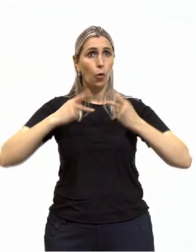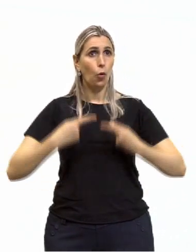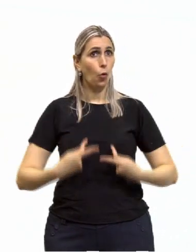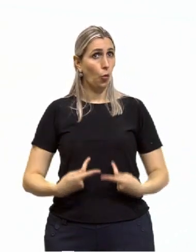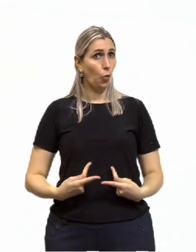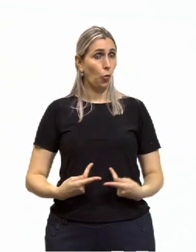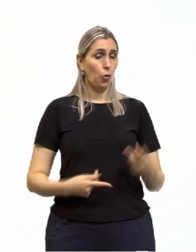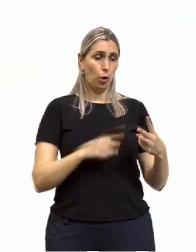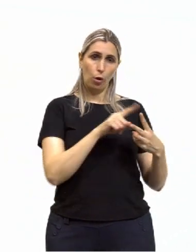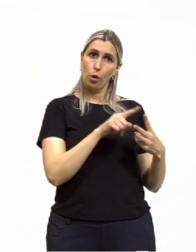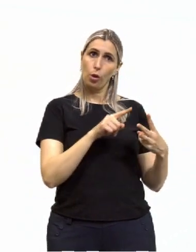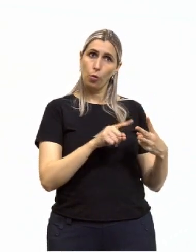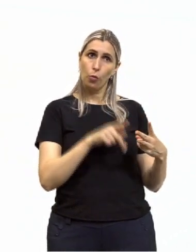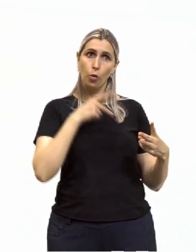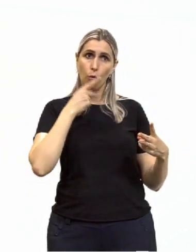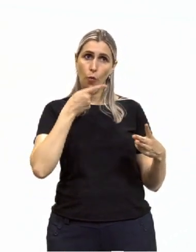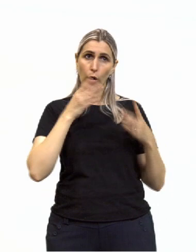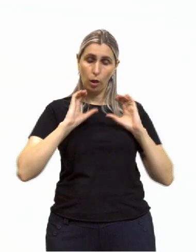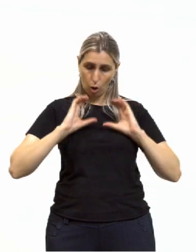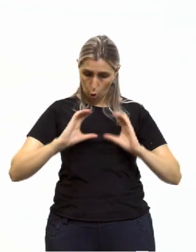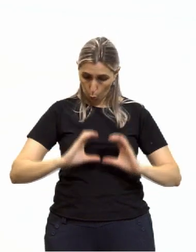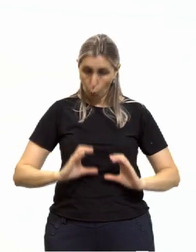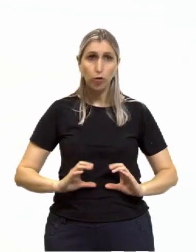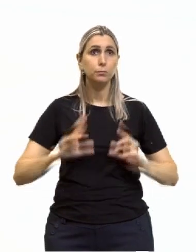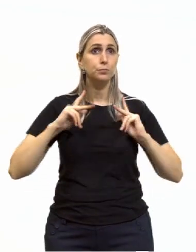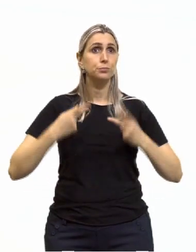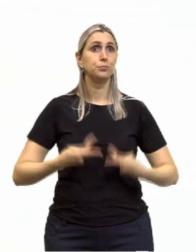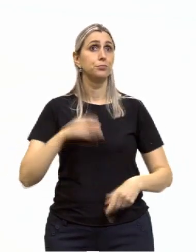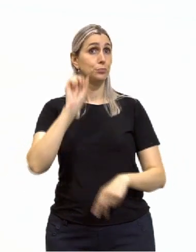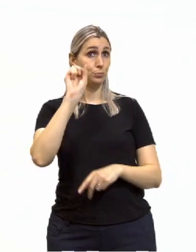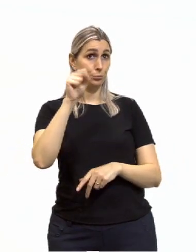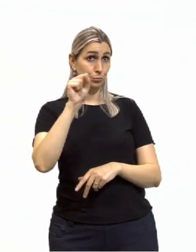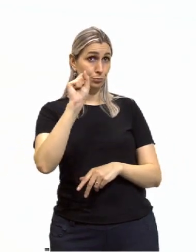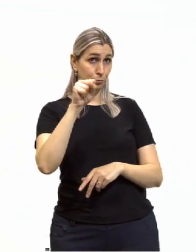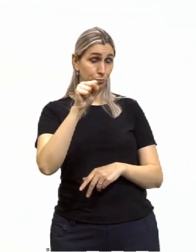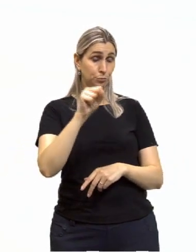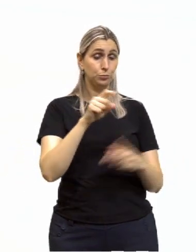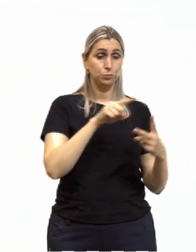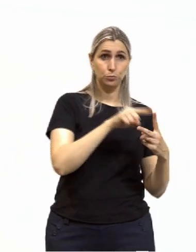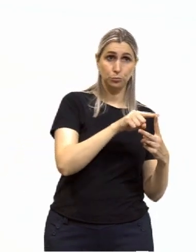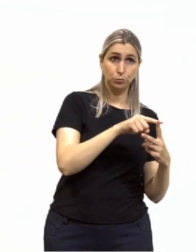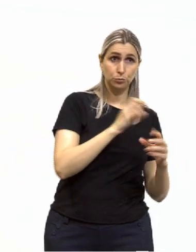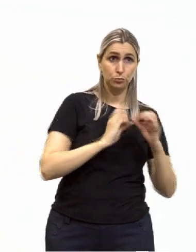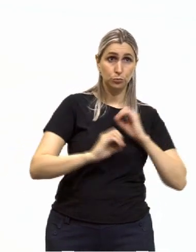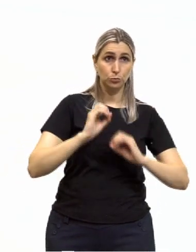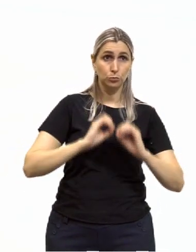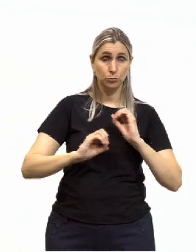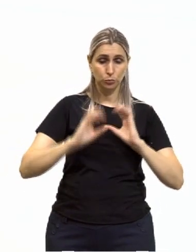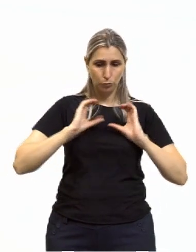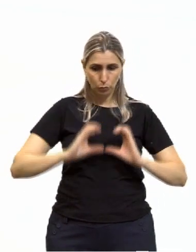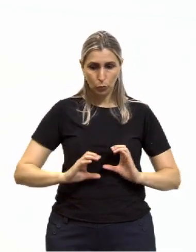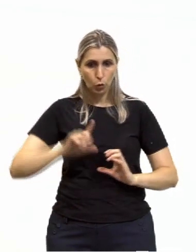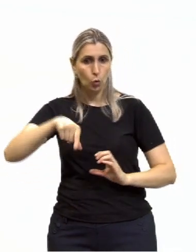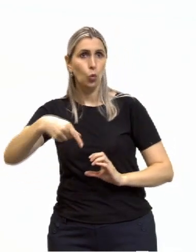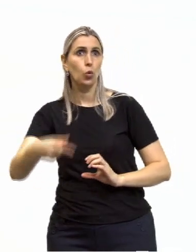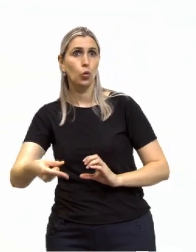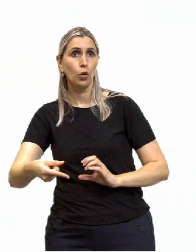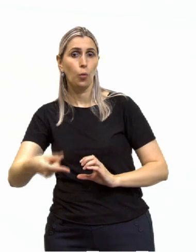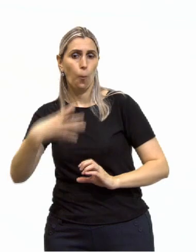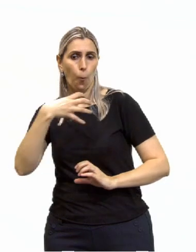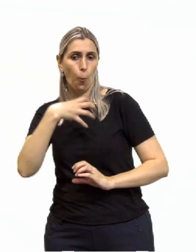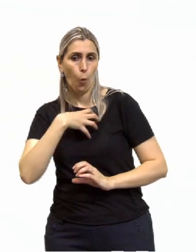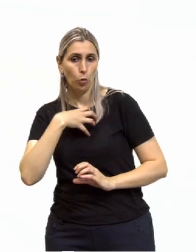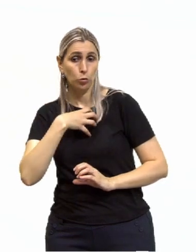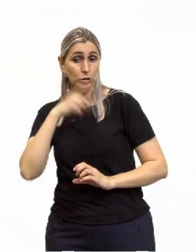então as duas falam em comportamento, professor. Sim, uma orienta o comportamento e outra fala em modo de